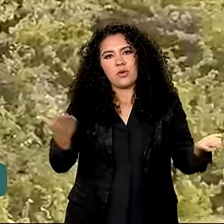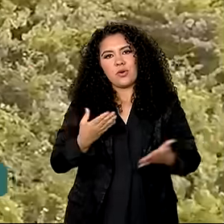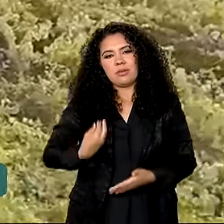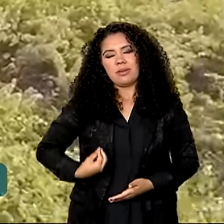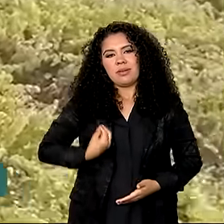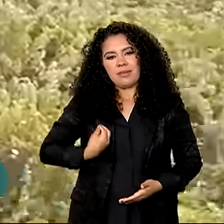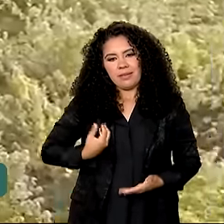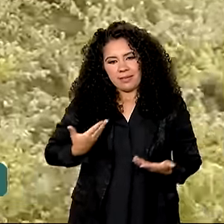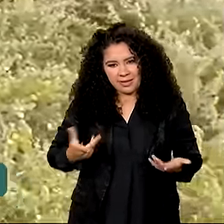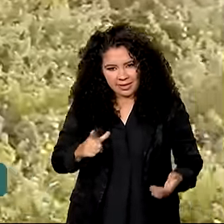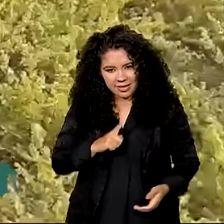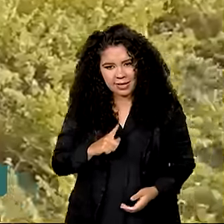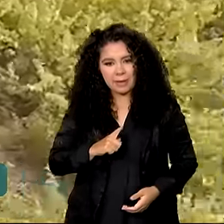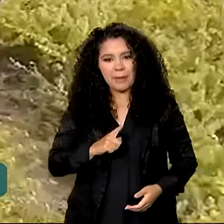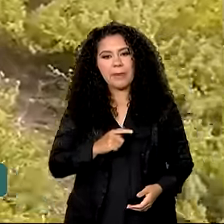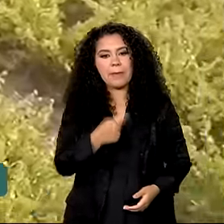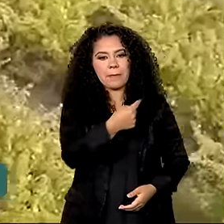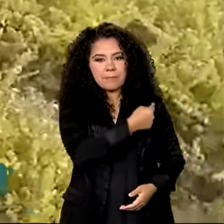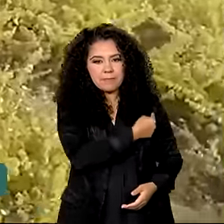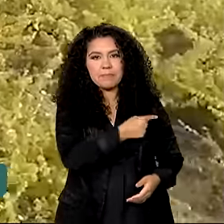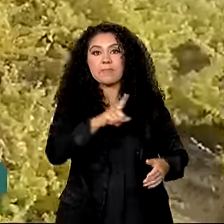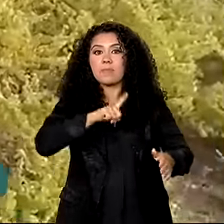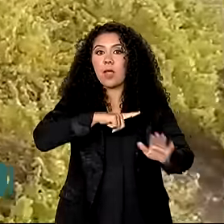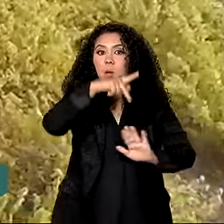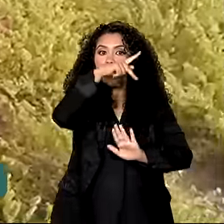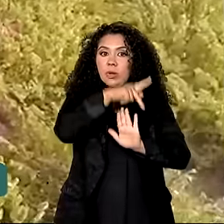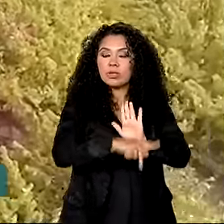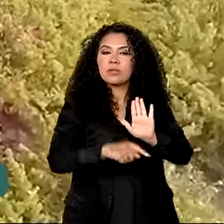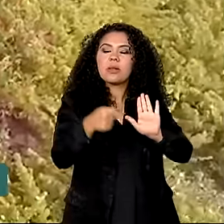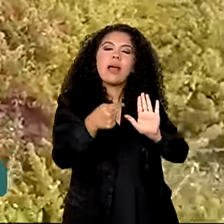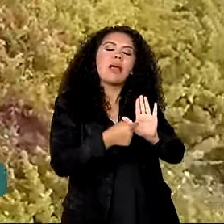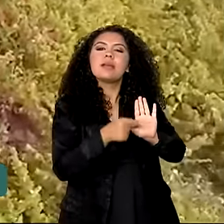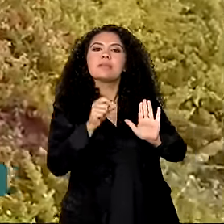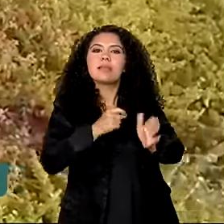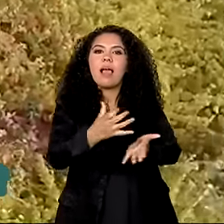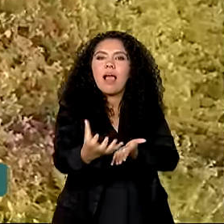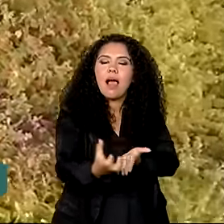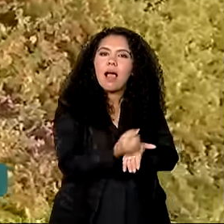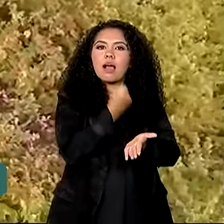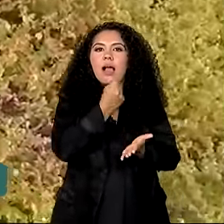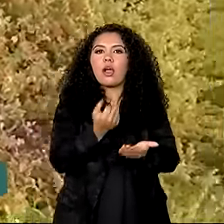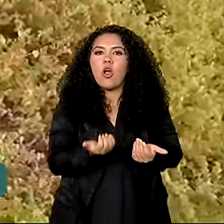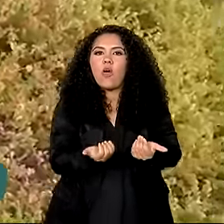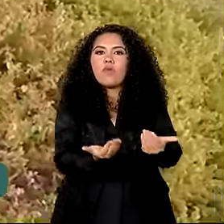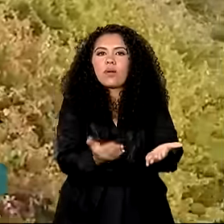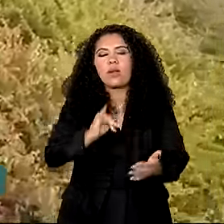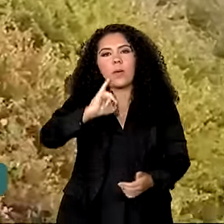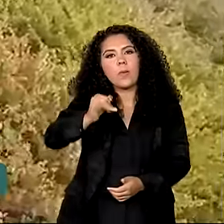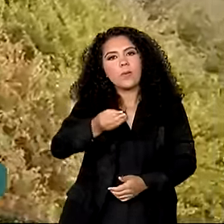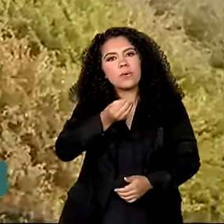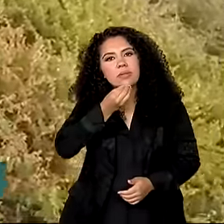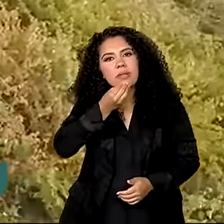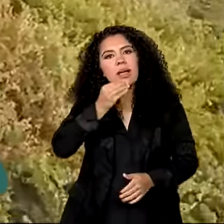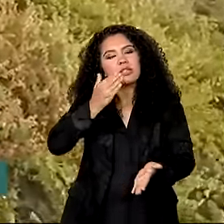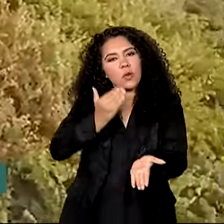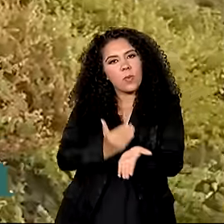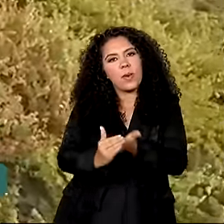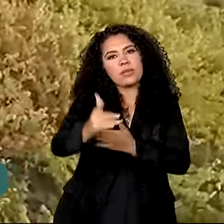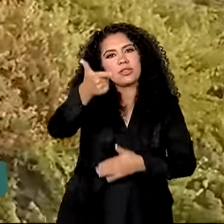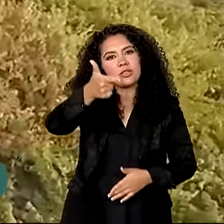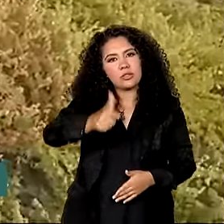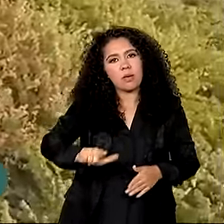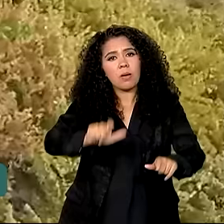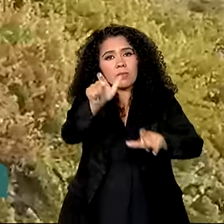né? Givaldo foi apresentado ao projeto Vida Após Resgate, que oferece uma oportunidade de recomeço para quem